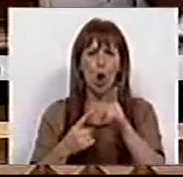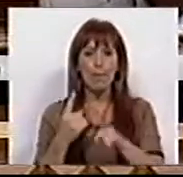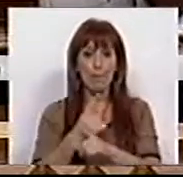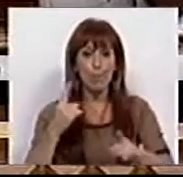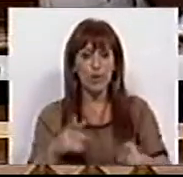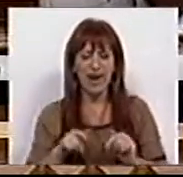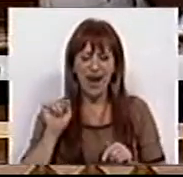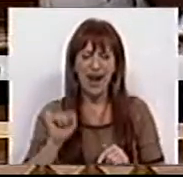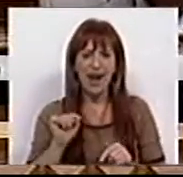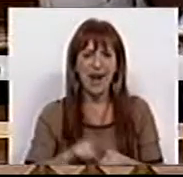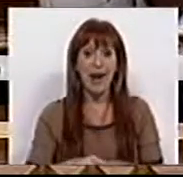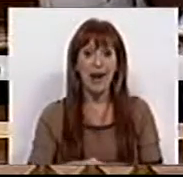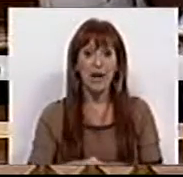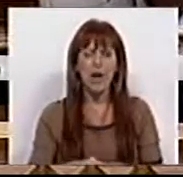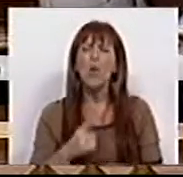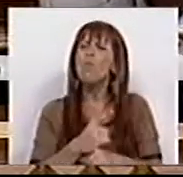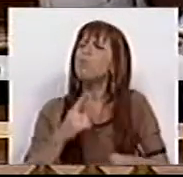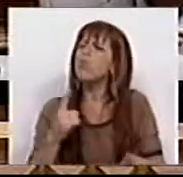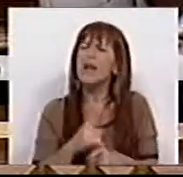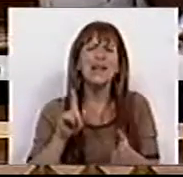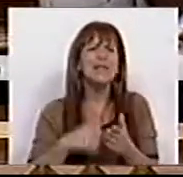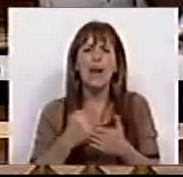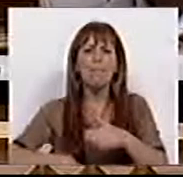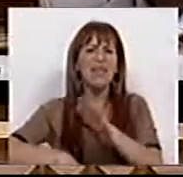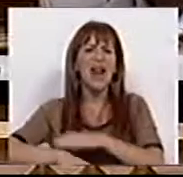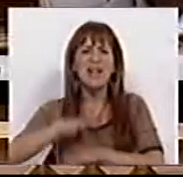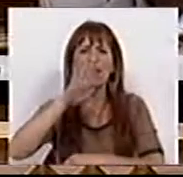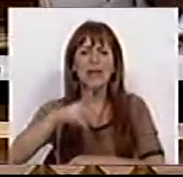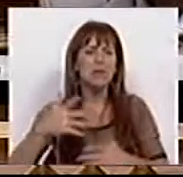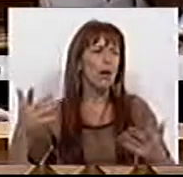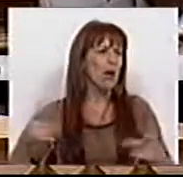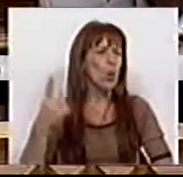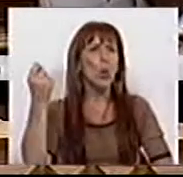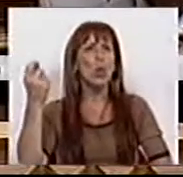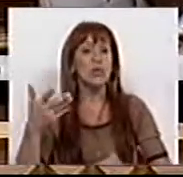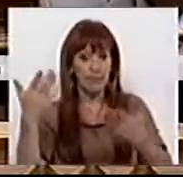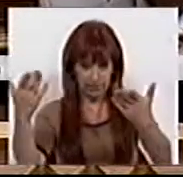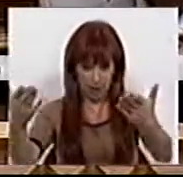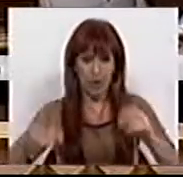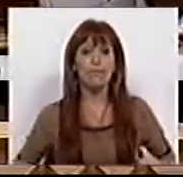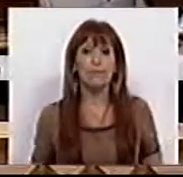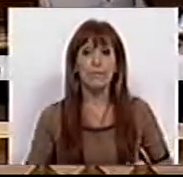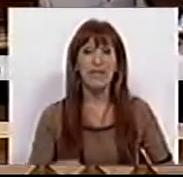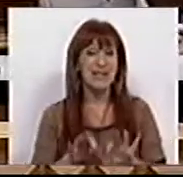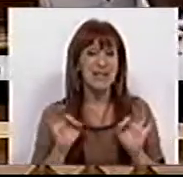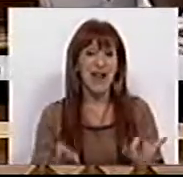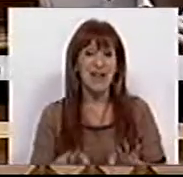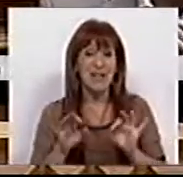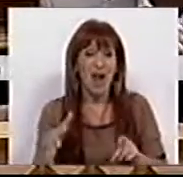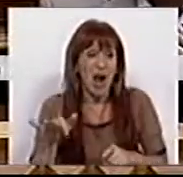Porque essa é a justificação sempre da direita. Ora, o dinheiro está exatamente